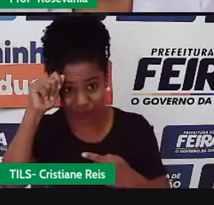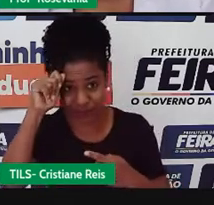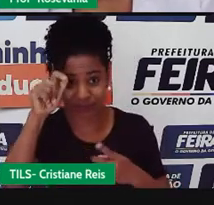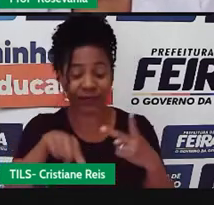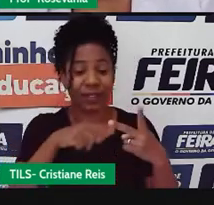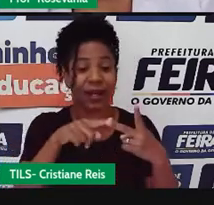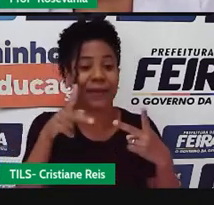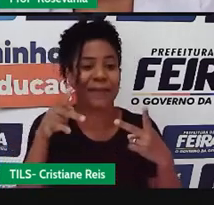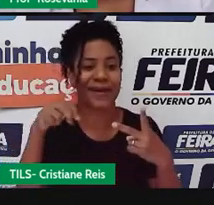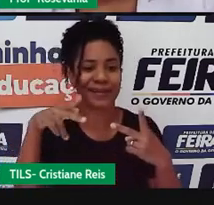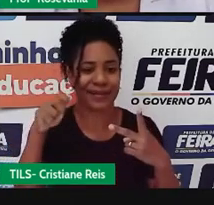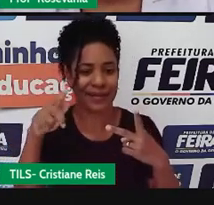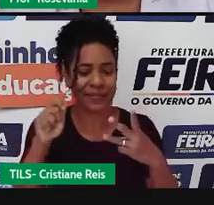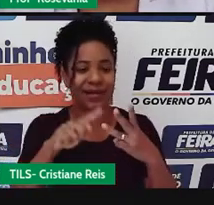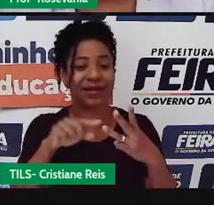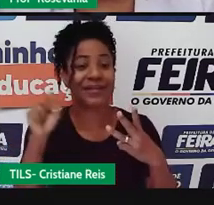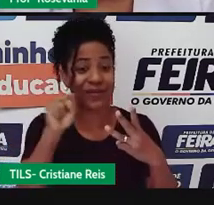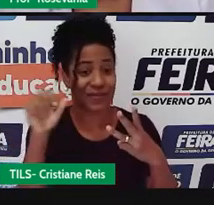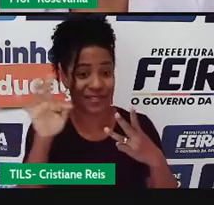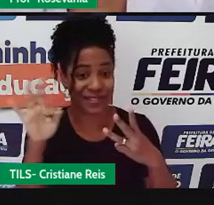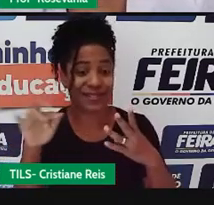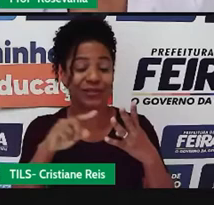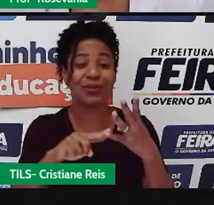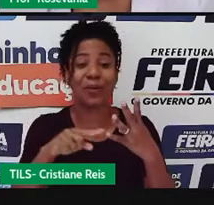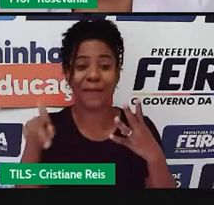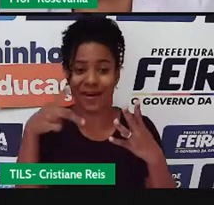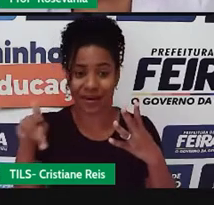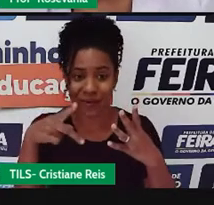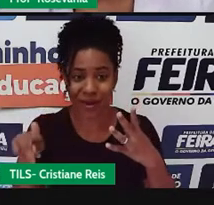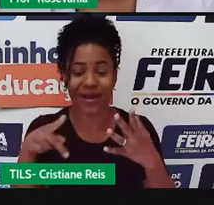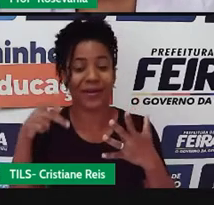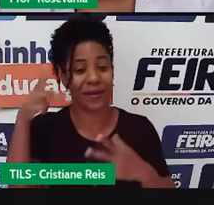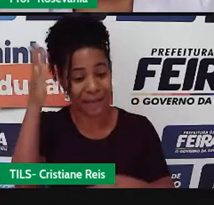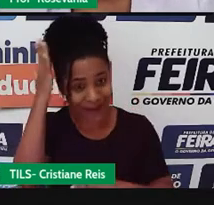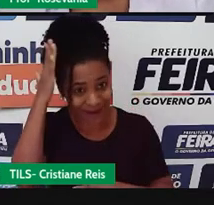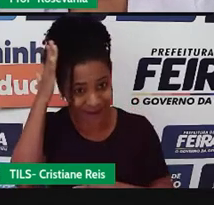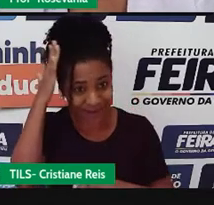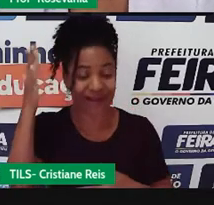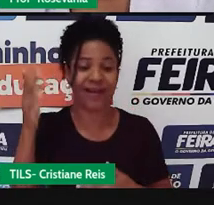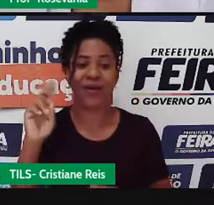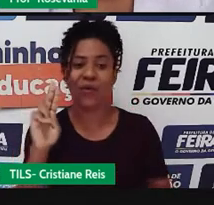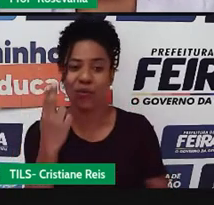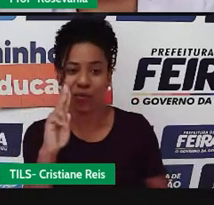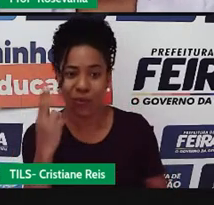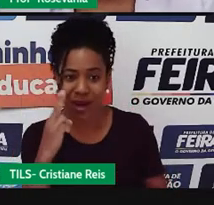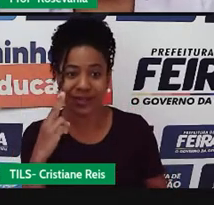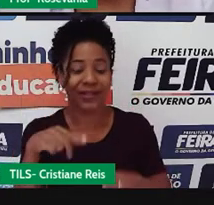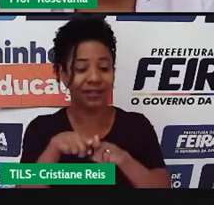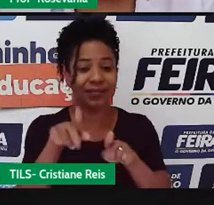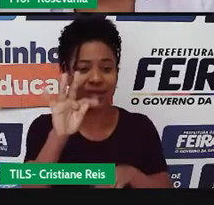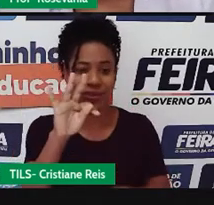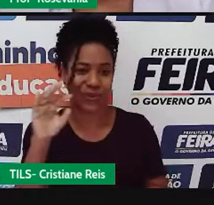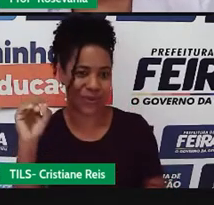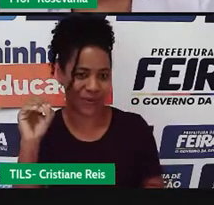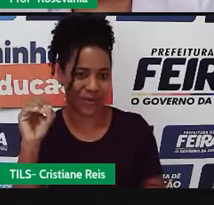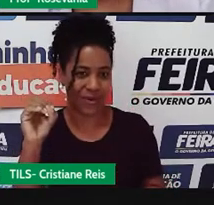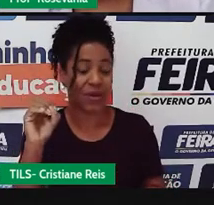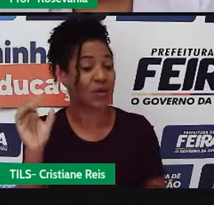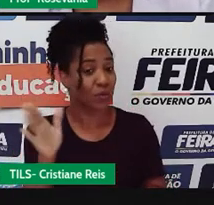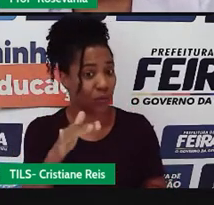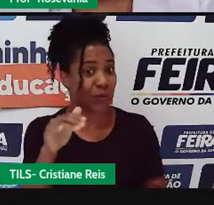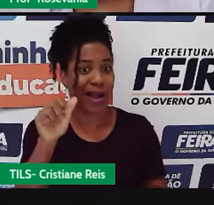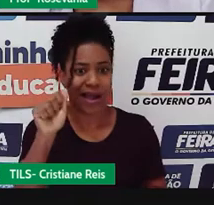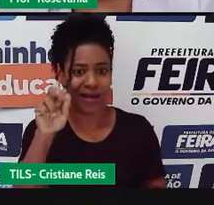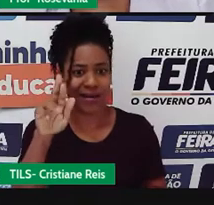né, a Parnaíba, São Francisco, Paraguai, Paraná, Uruguai e Tocantins, Araguaia. Essas são as